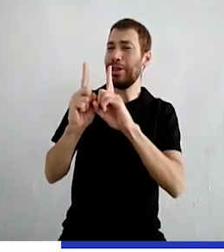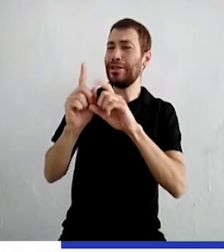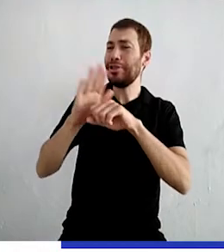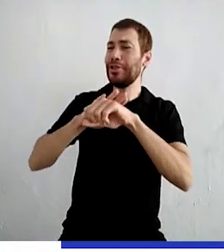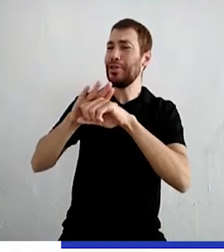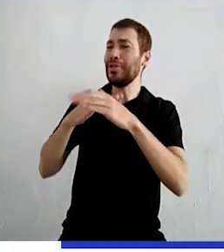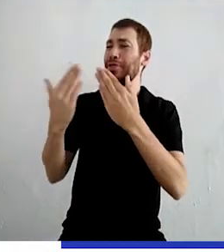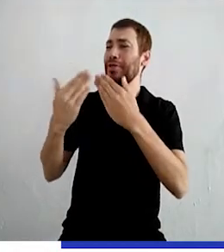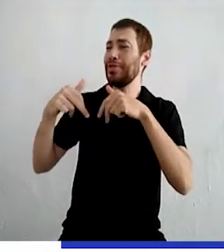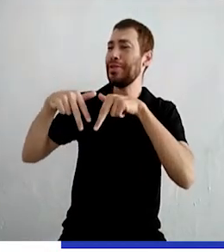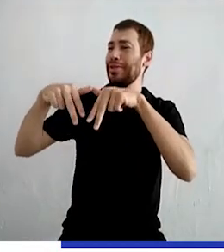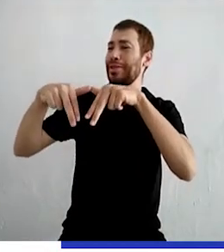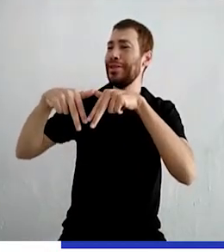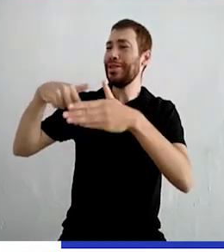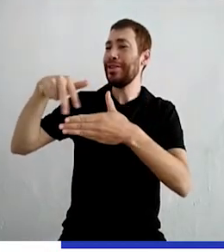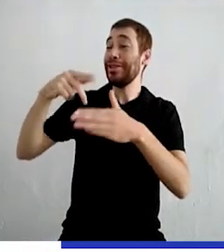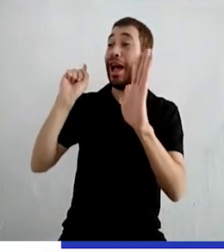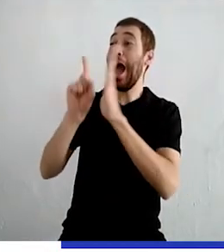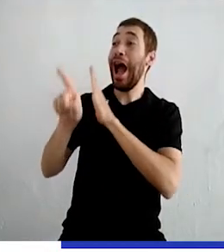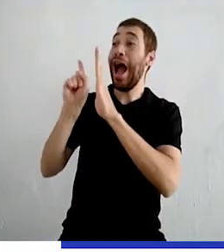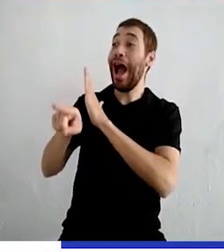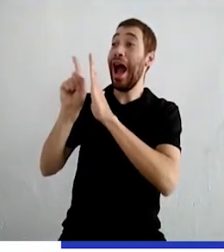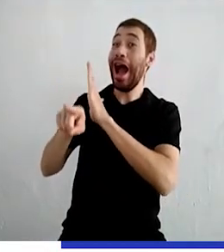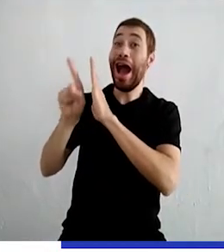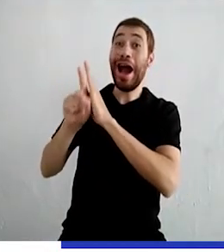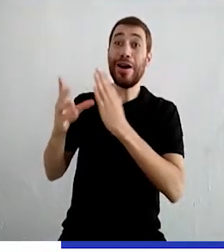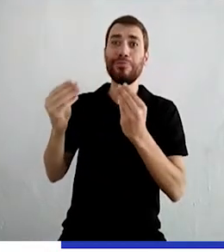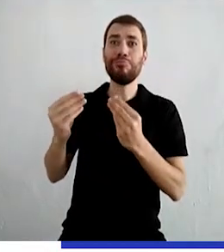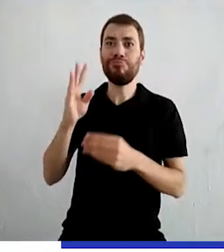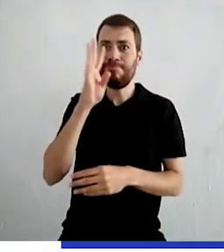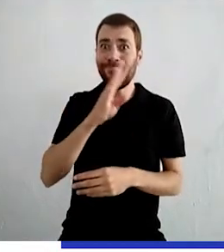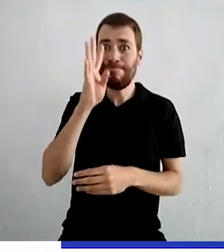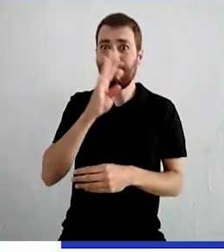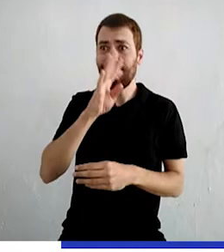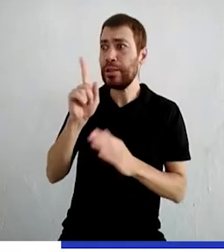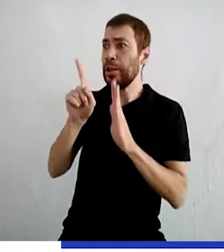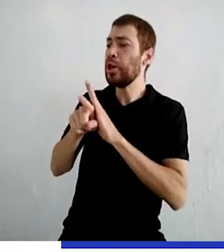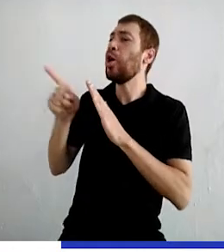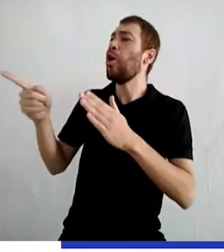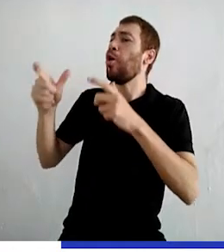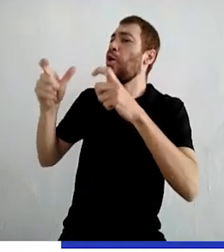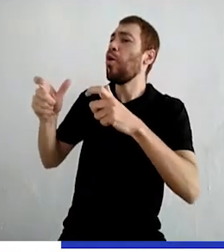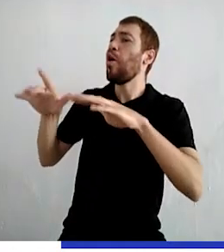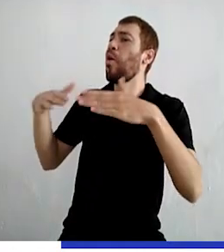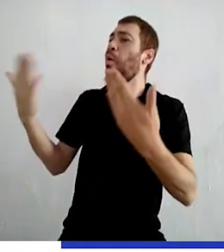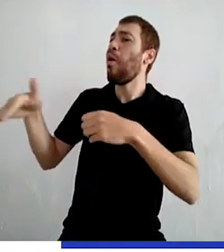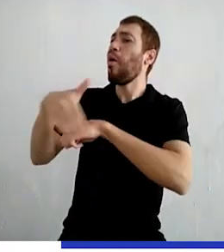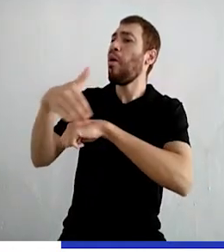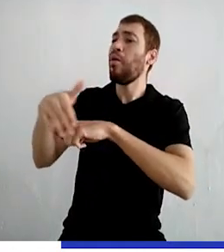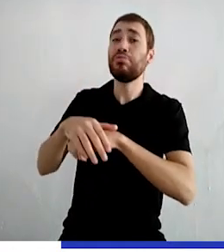Dançando Fazendo mil perguntas Insistiu Pelo endereço Da moça